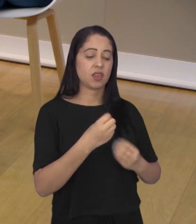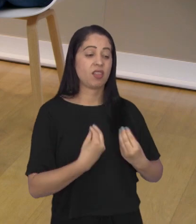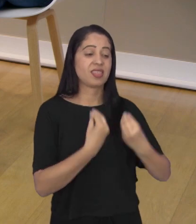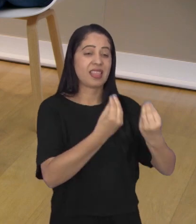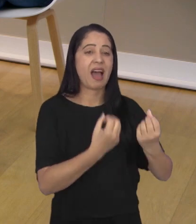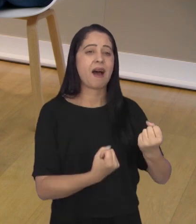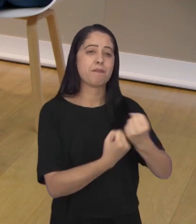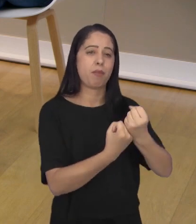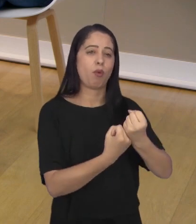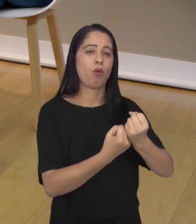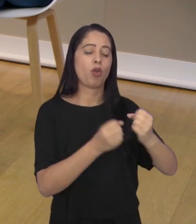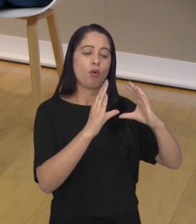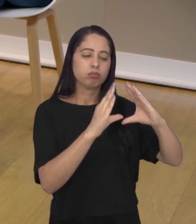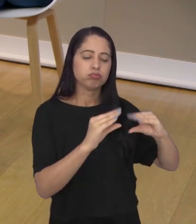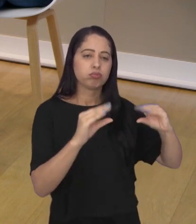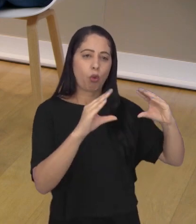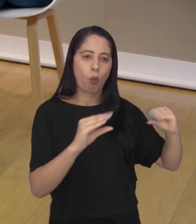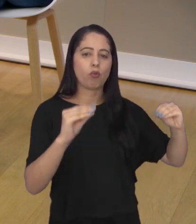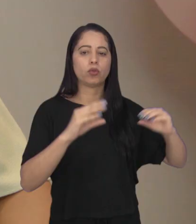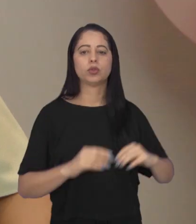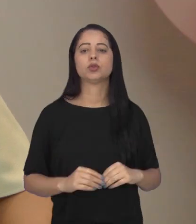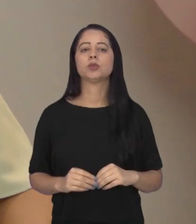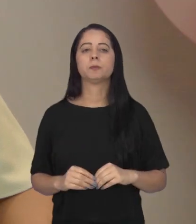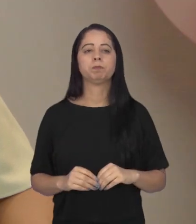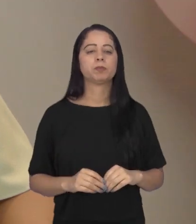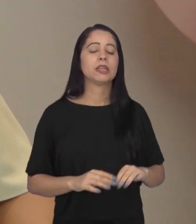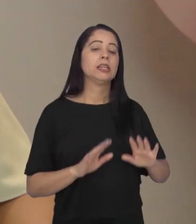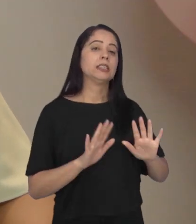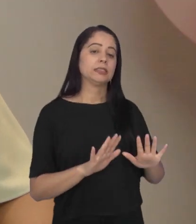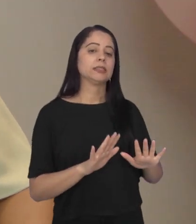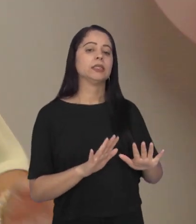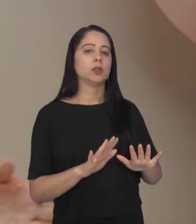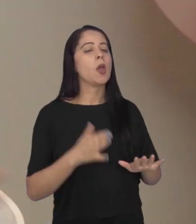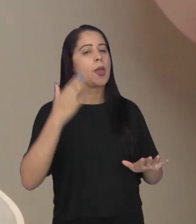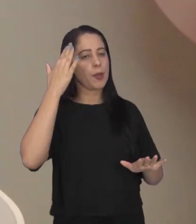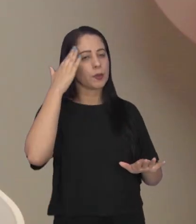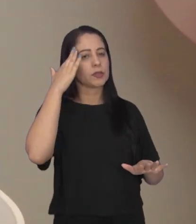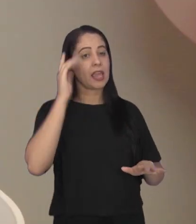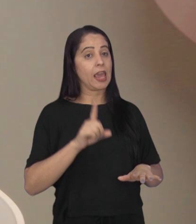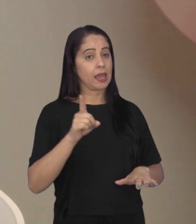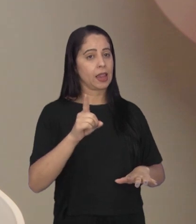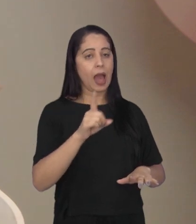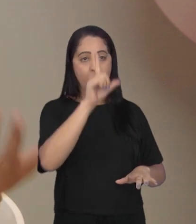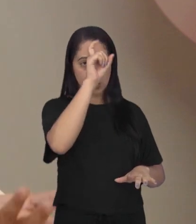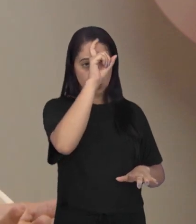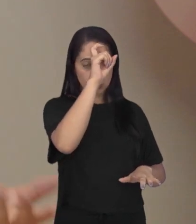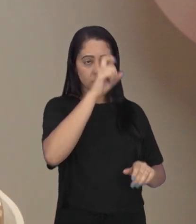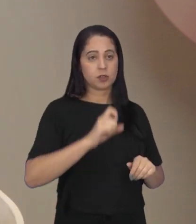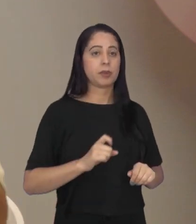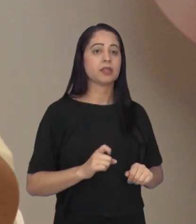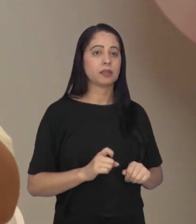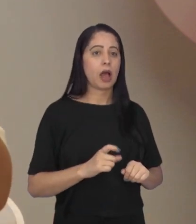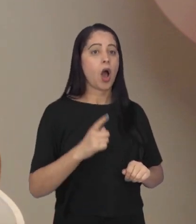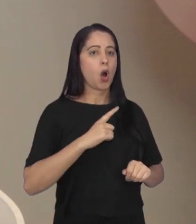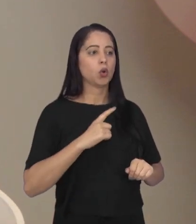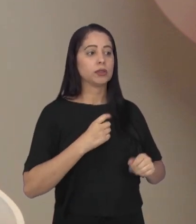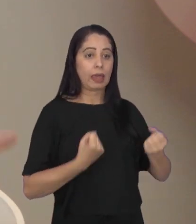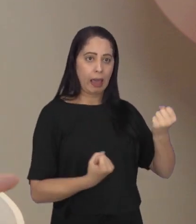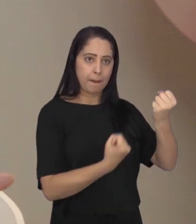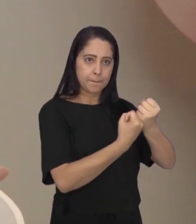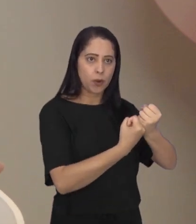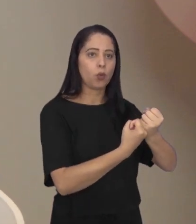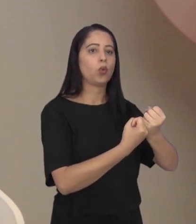Fazer mais conforto e um apoio principalmente. Leonardo, e quando nós sabemos que esse serviço no Hospital Municipal é voltado para os